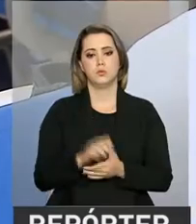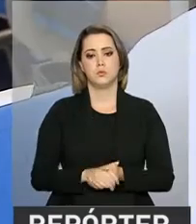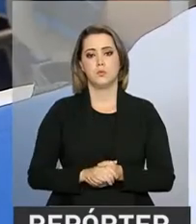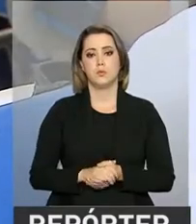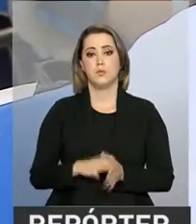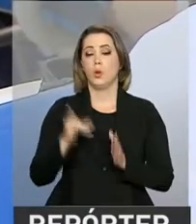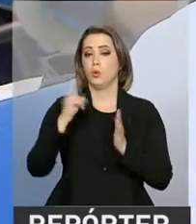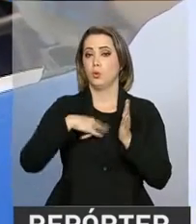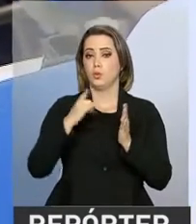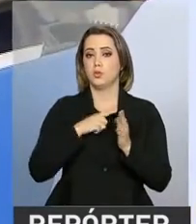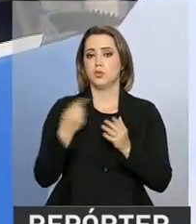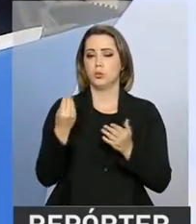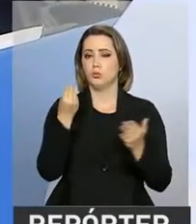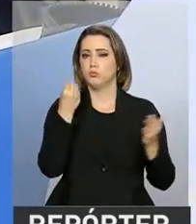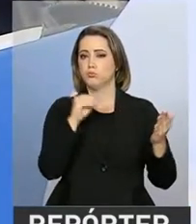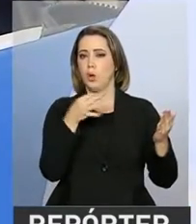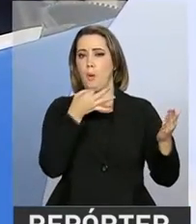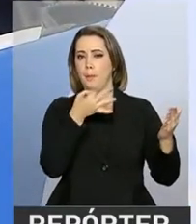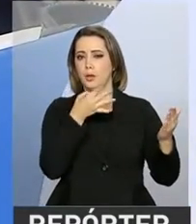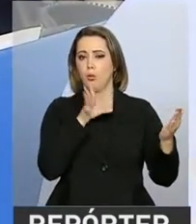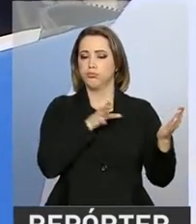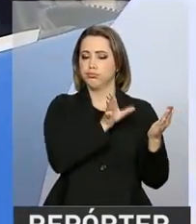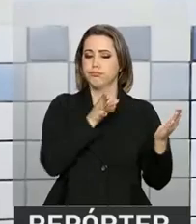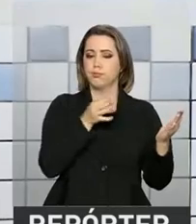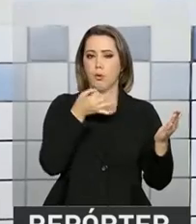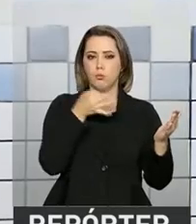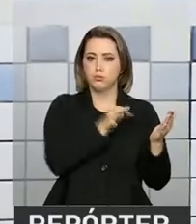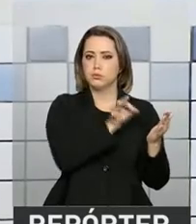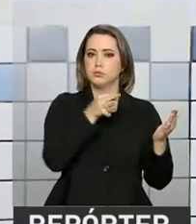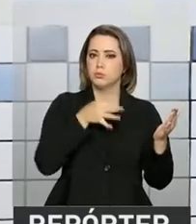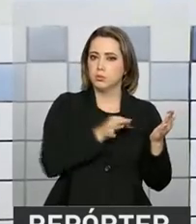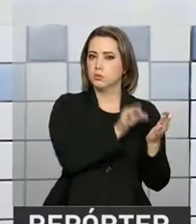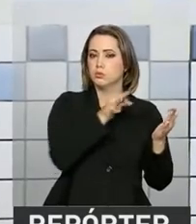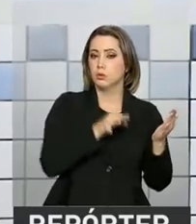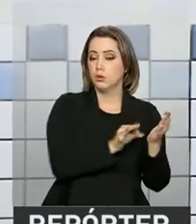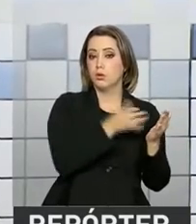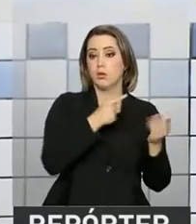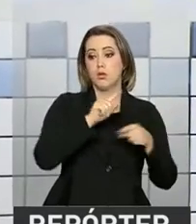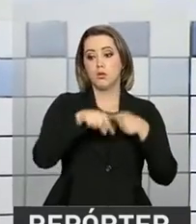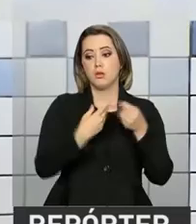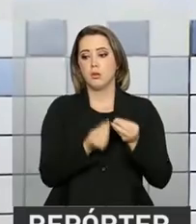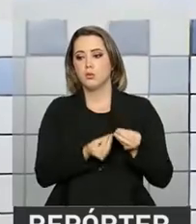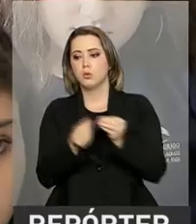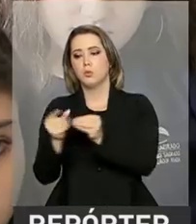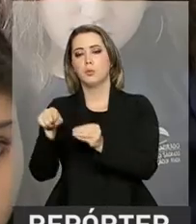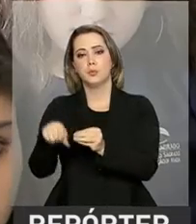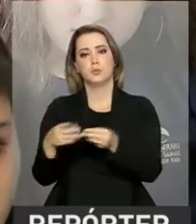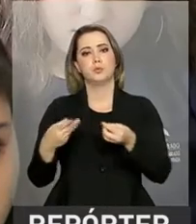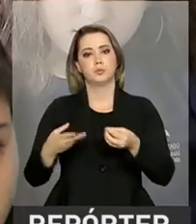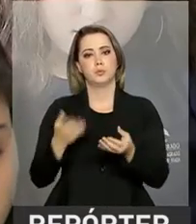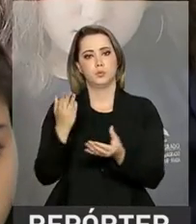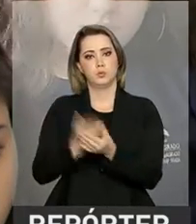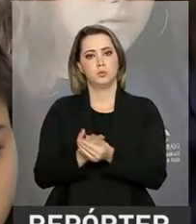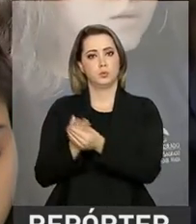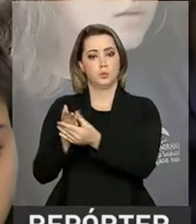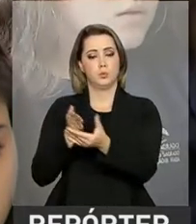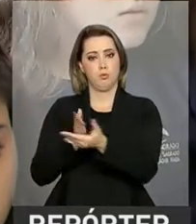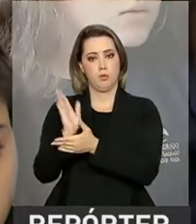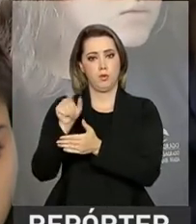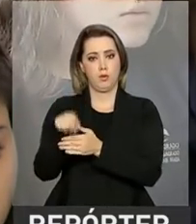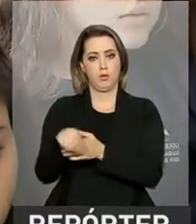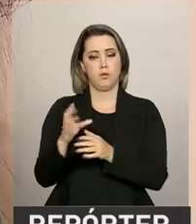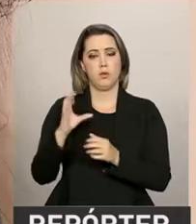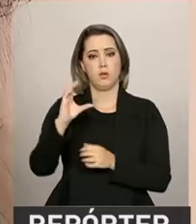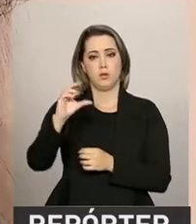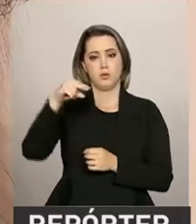documento já recebeu mais de 12 mil contribuições e deverá ser enviado nos próximos meses para o Conselho Nacional de